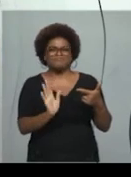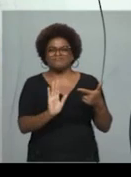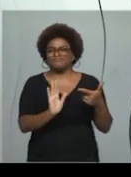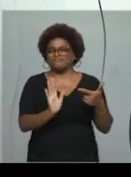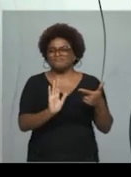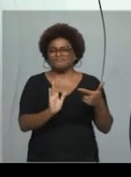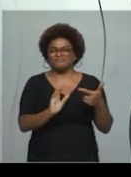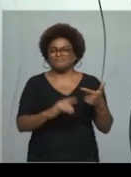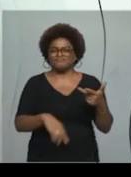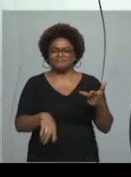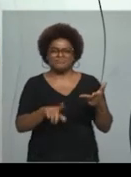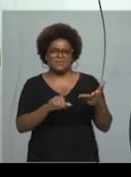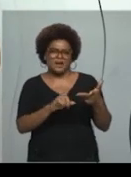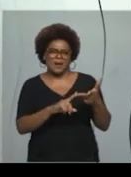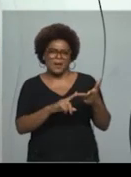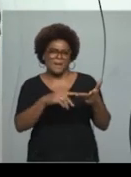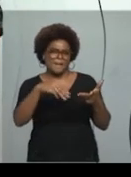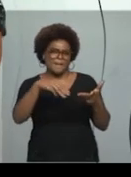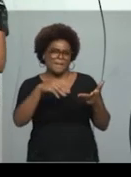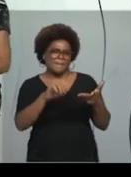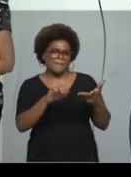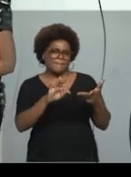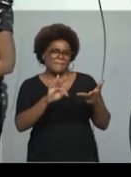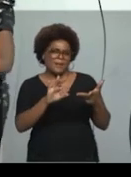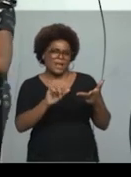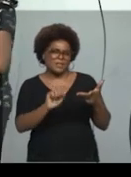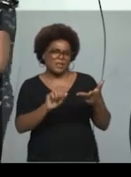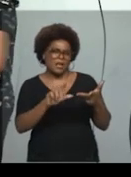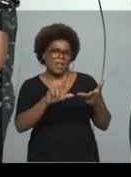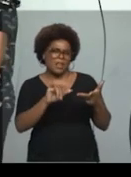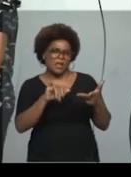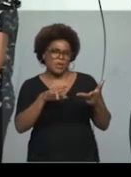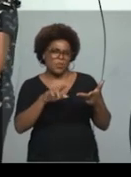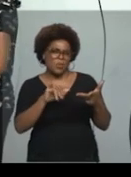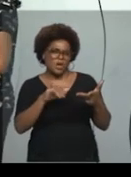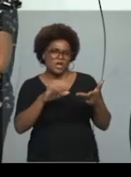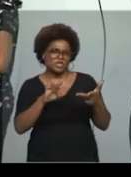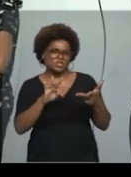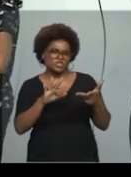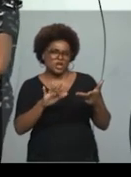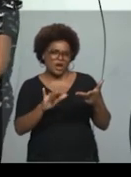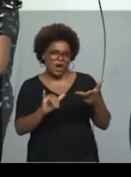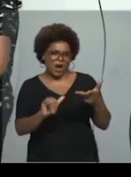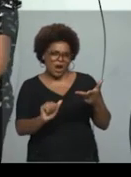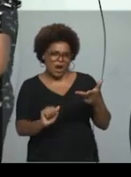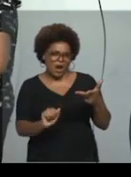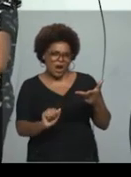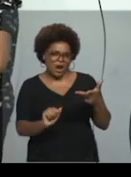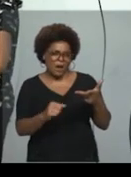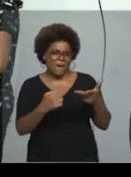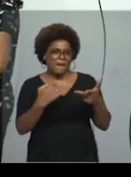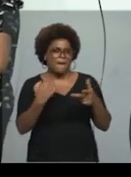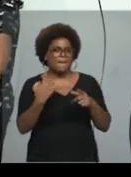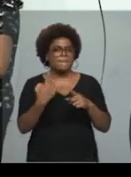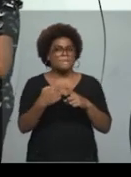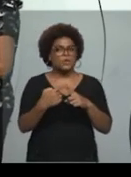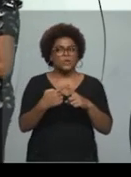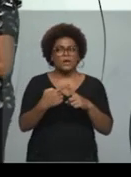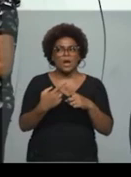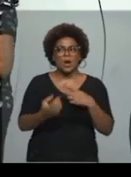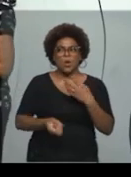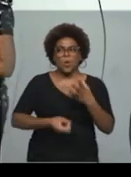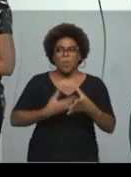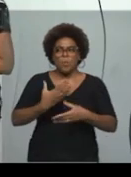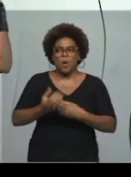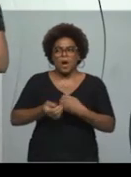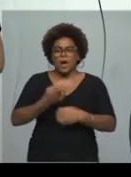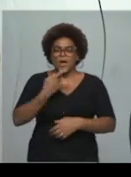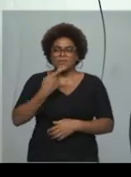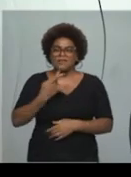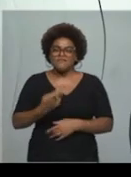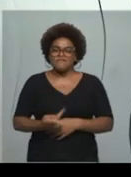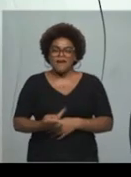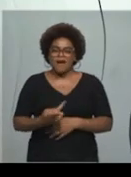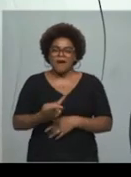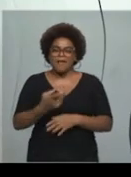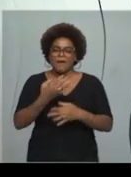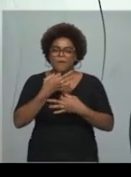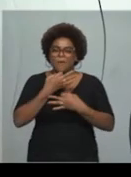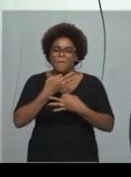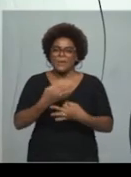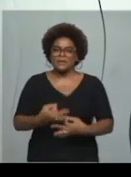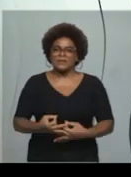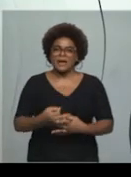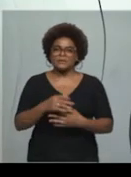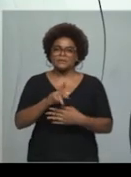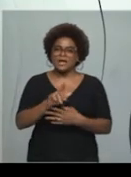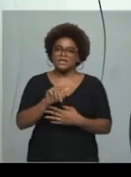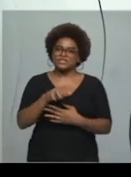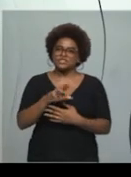metalinguística, porque o poeta tece comentários sobre a gênese e o processo de escrita dos seus poemas. Você fala, é